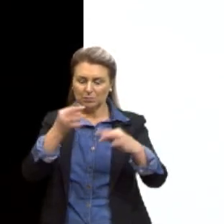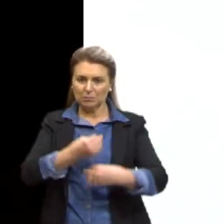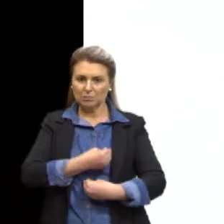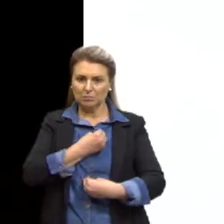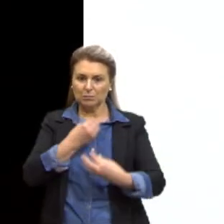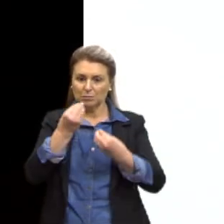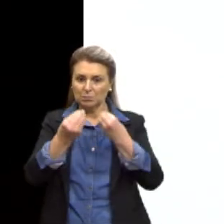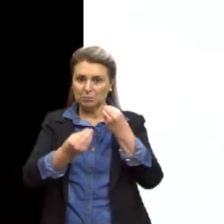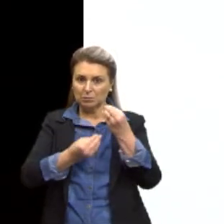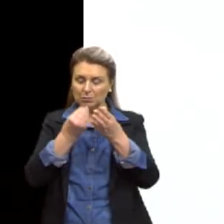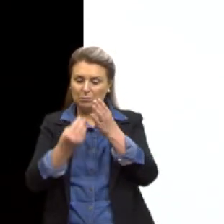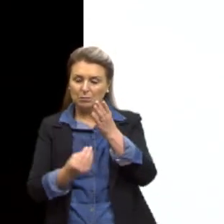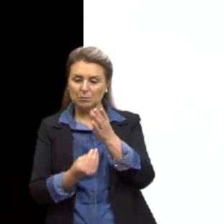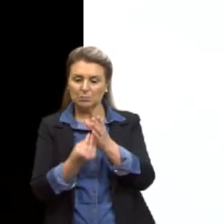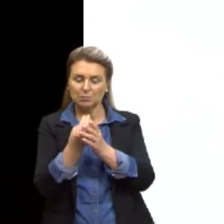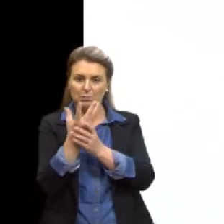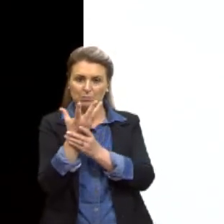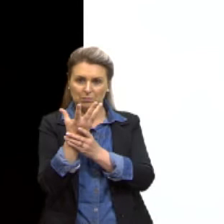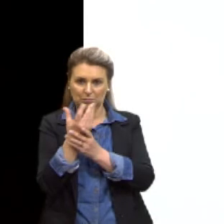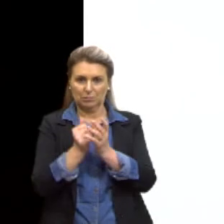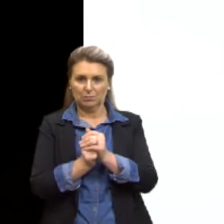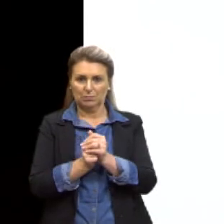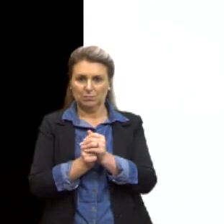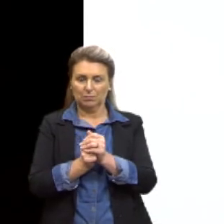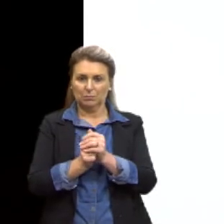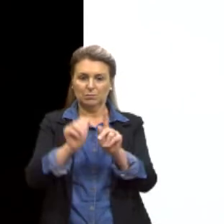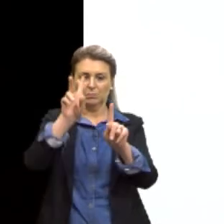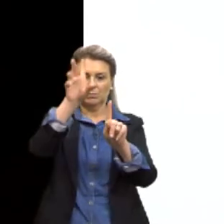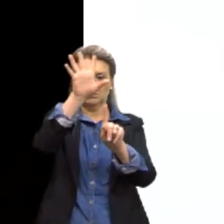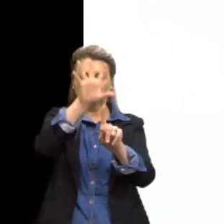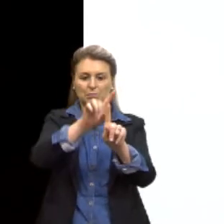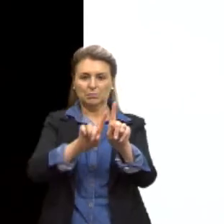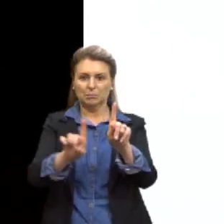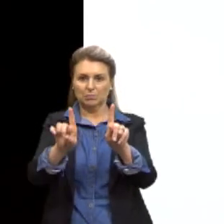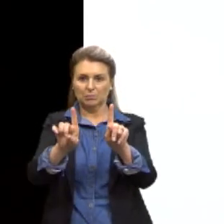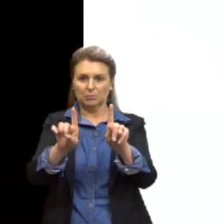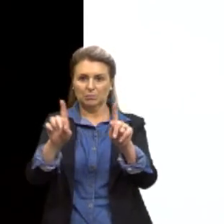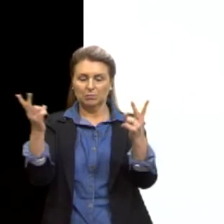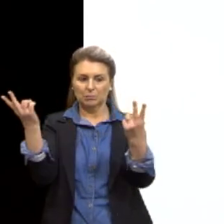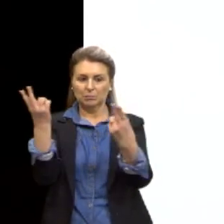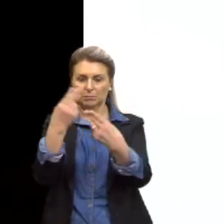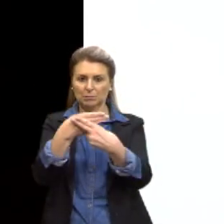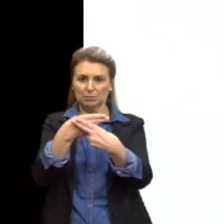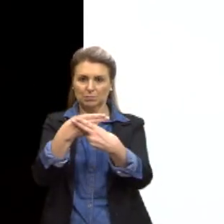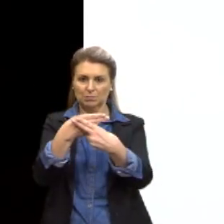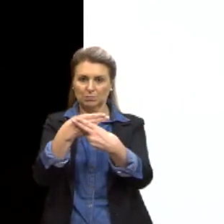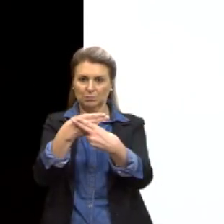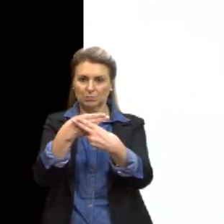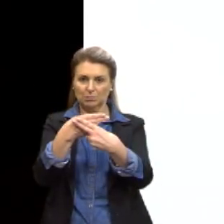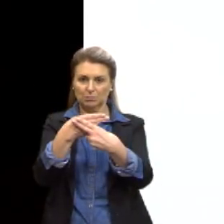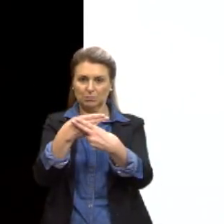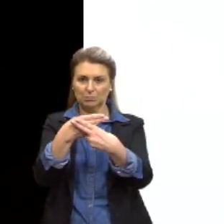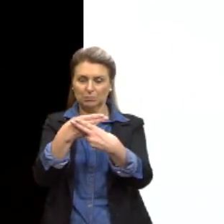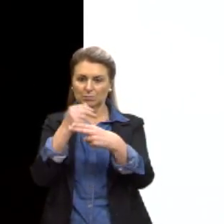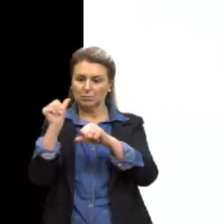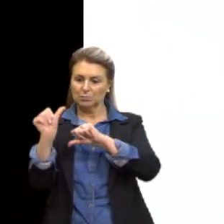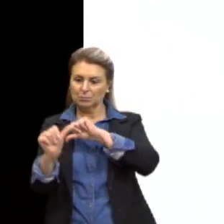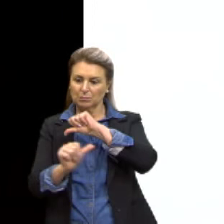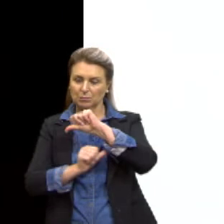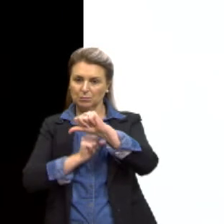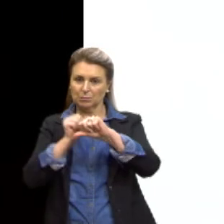Letra A é clone, letra B é um híbrido, letra C mutante,